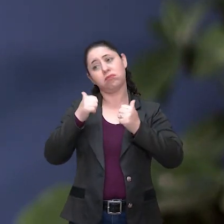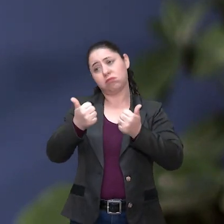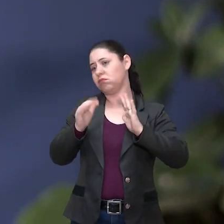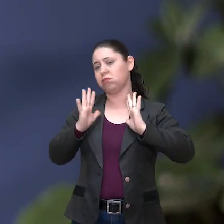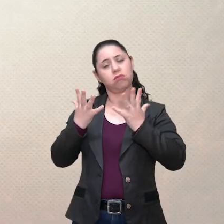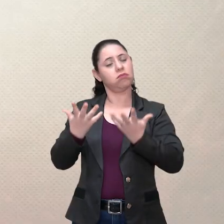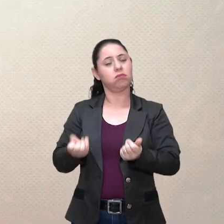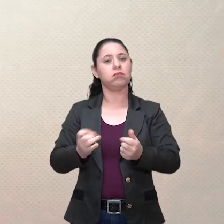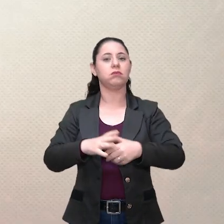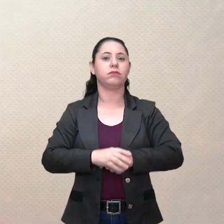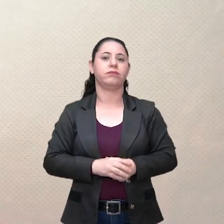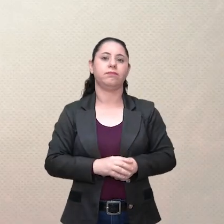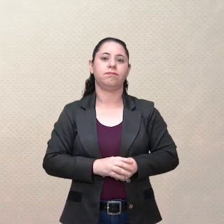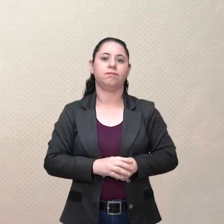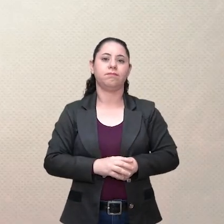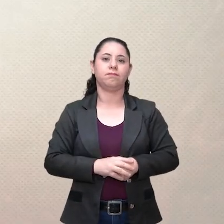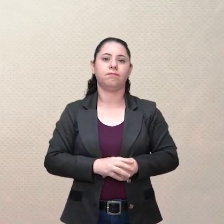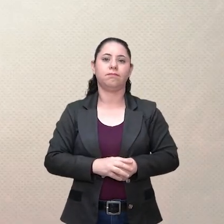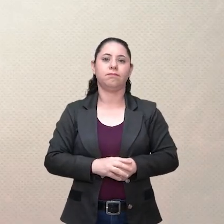tá bom então.